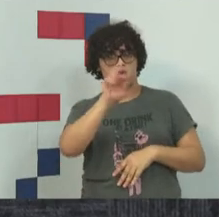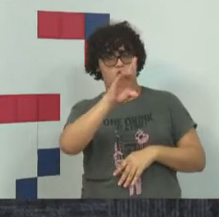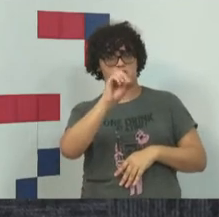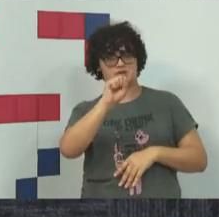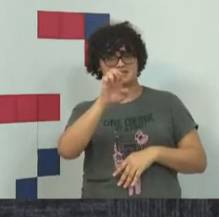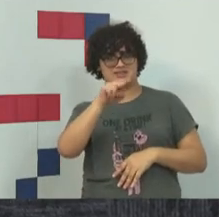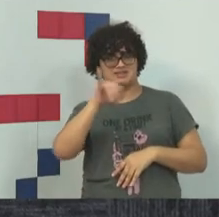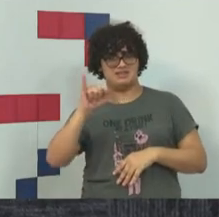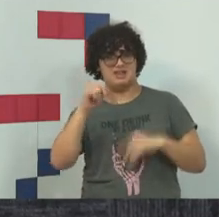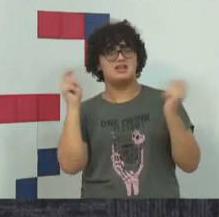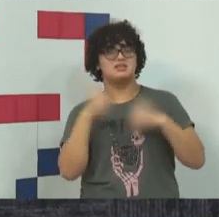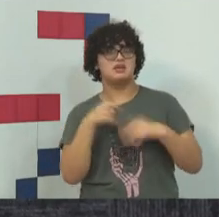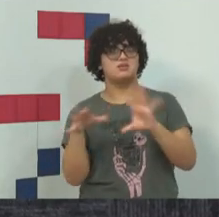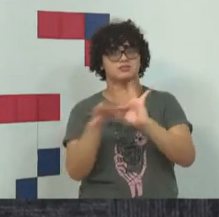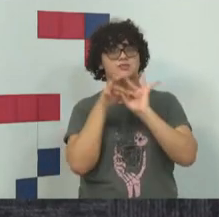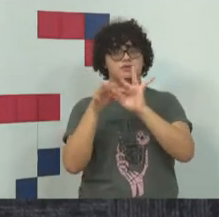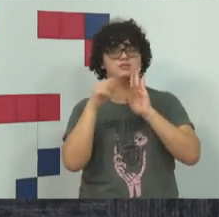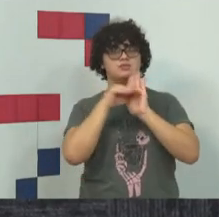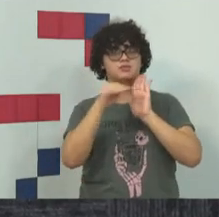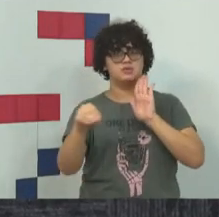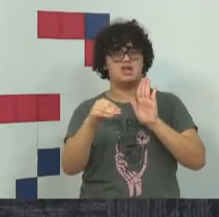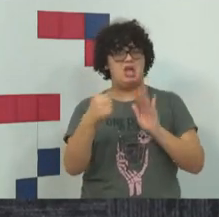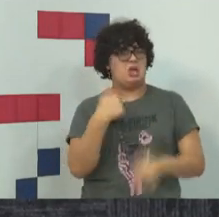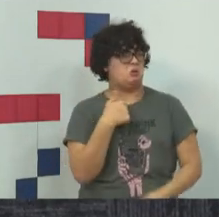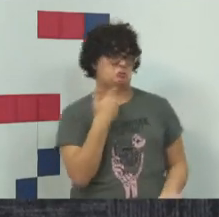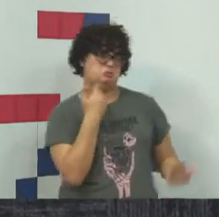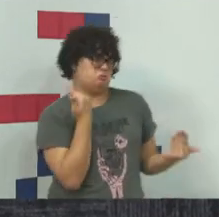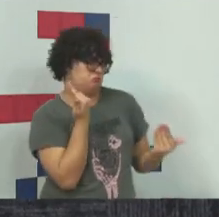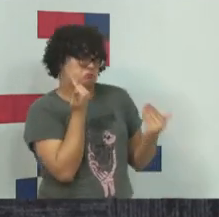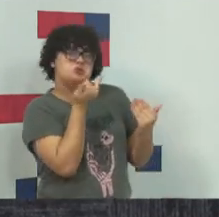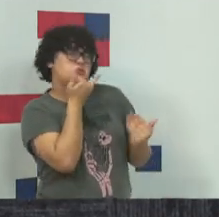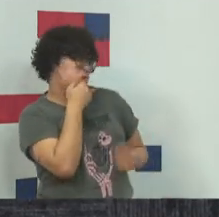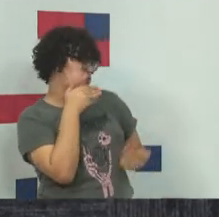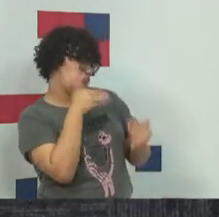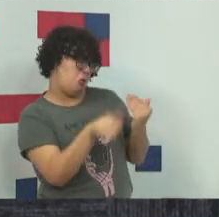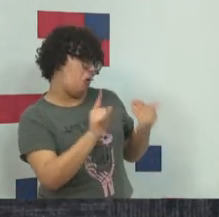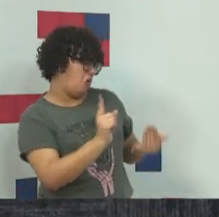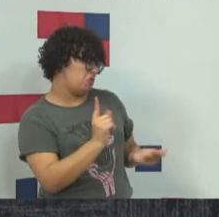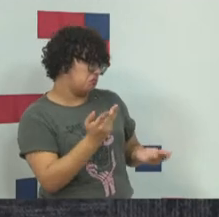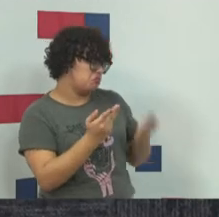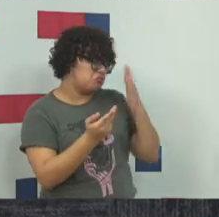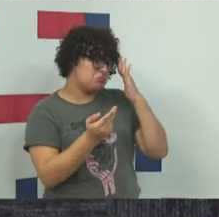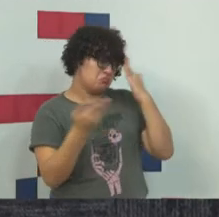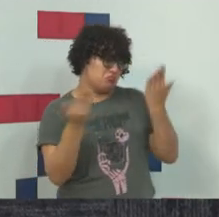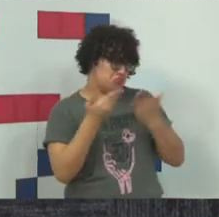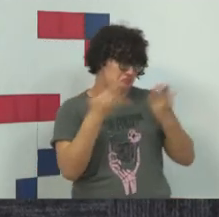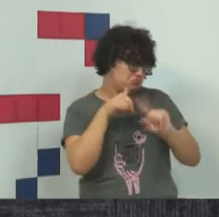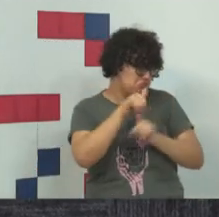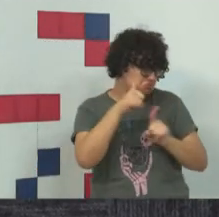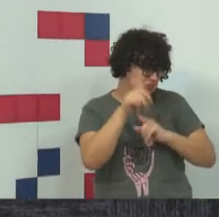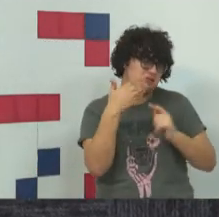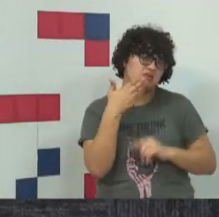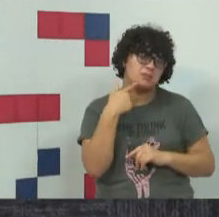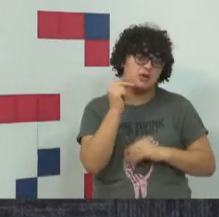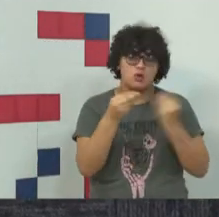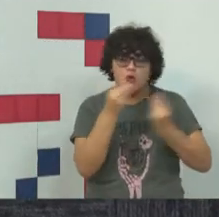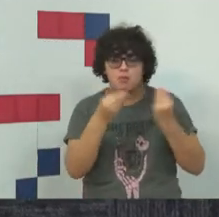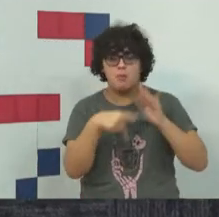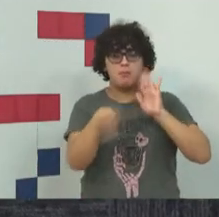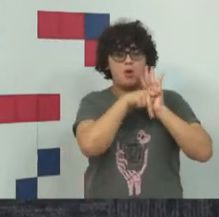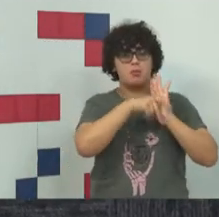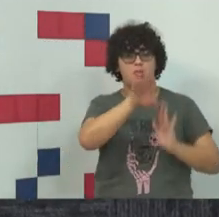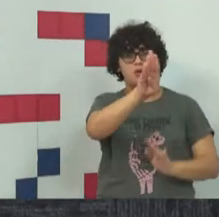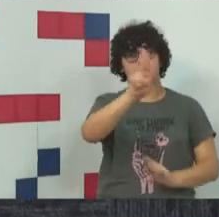legislação que sistematize. Eu, pessoalmente, sou desfavorável. E a convenção do cybercrime do ano de 2001, a convenção de Budapeste,